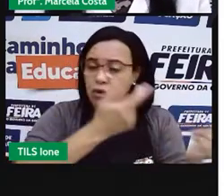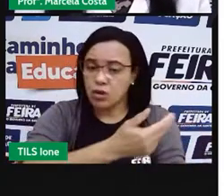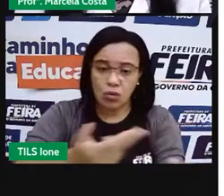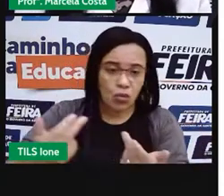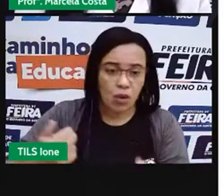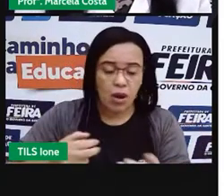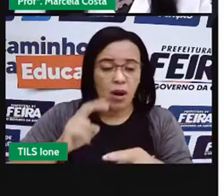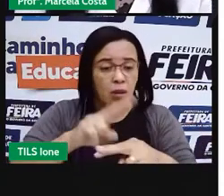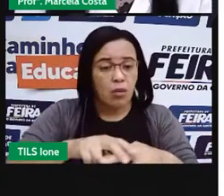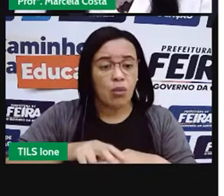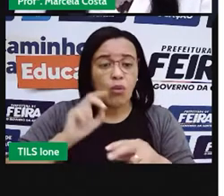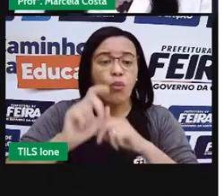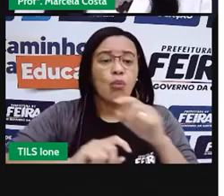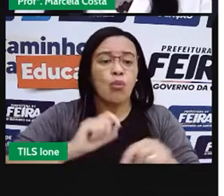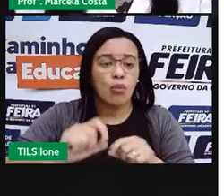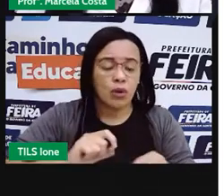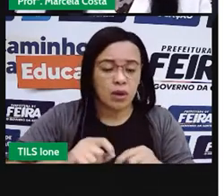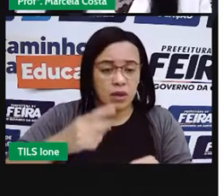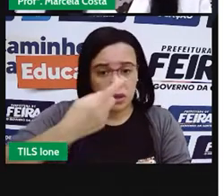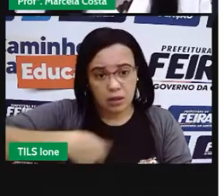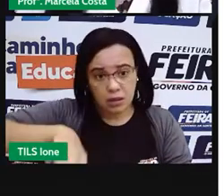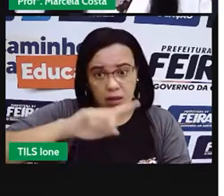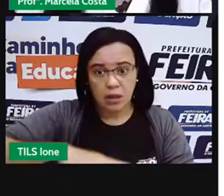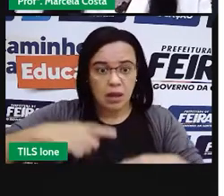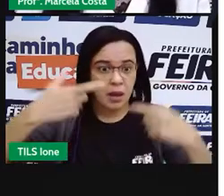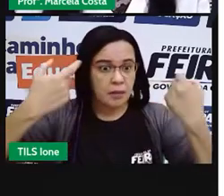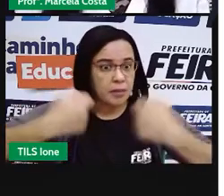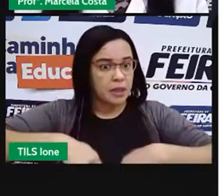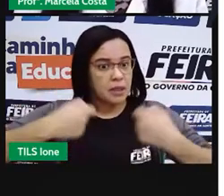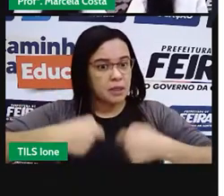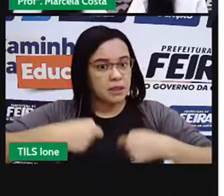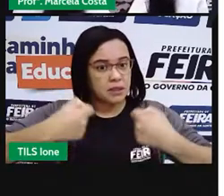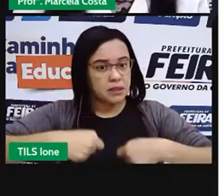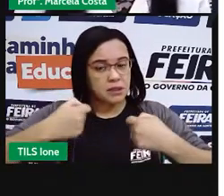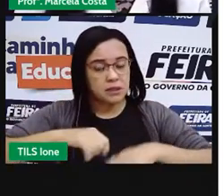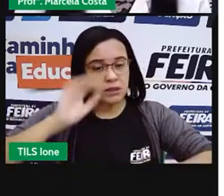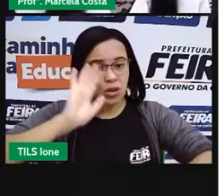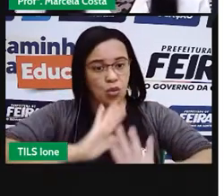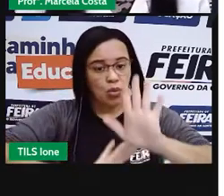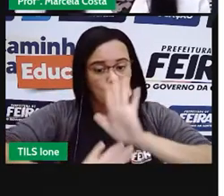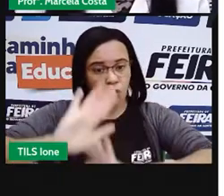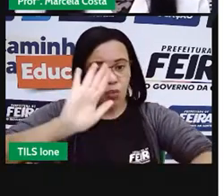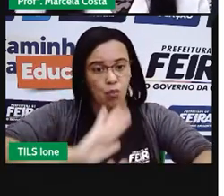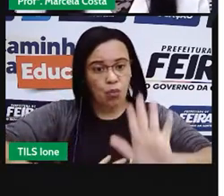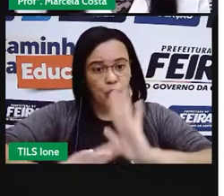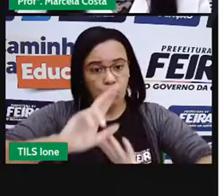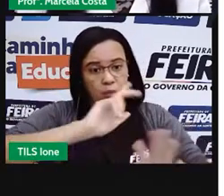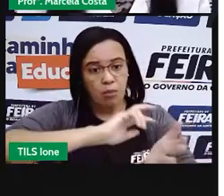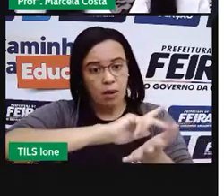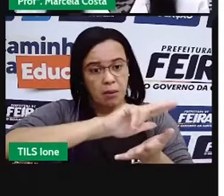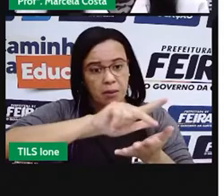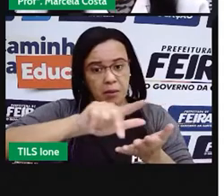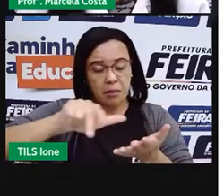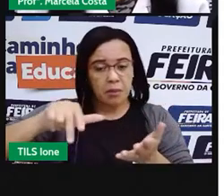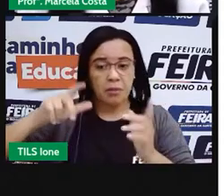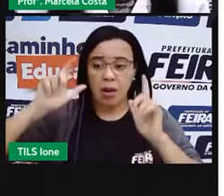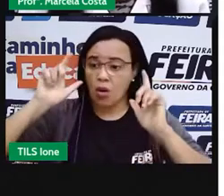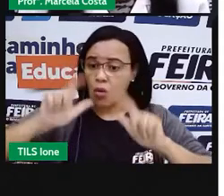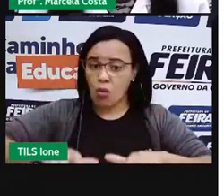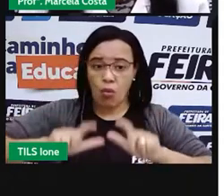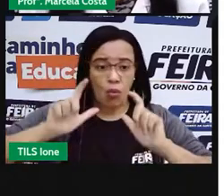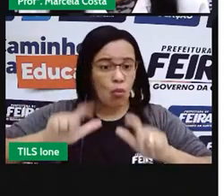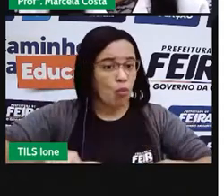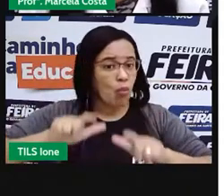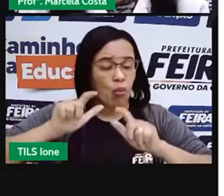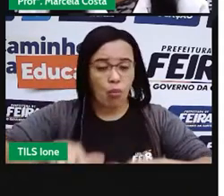Por isso que a gente precisa ter alguns cuidados, com a maneira como a gente